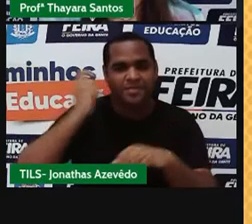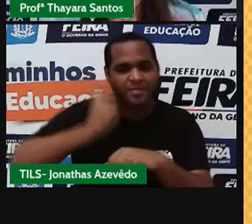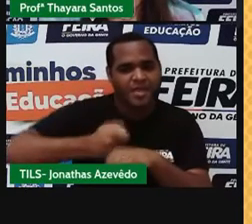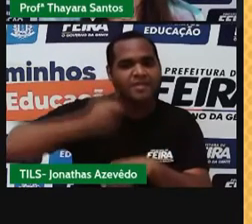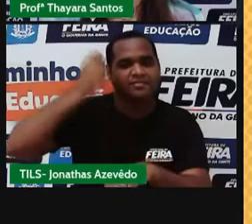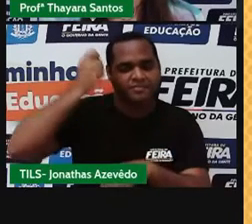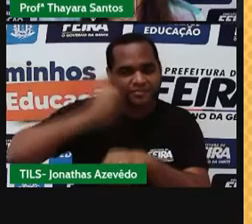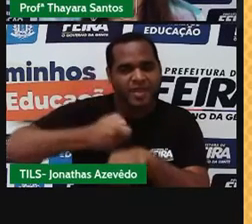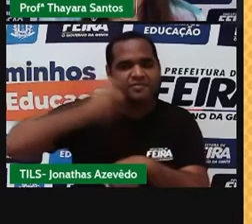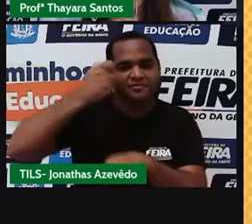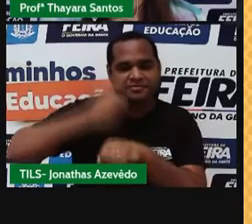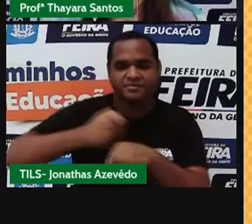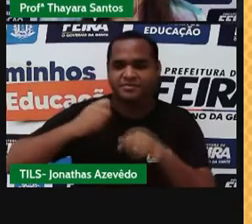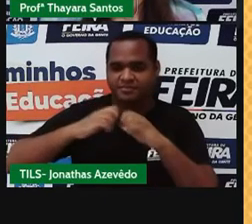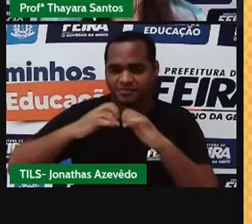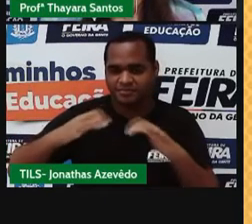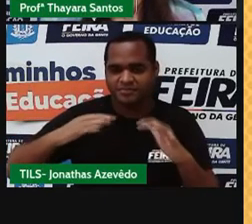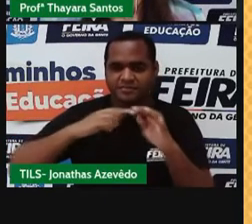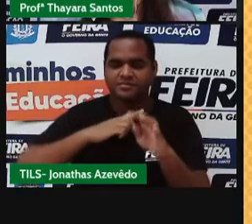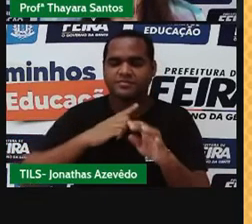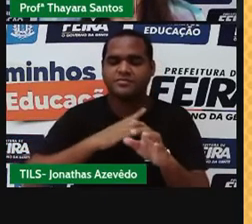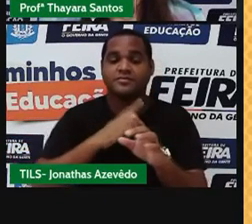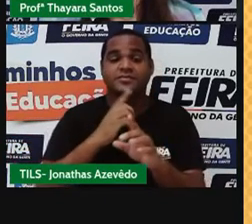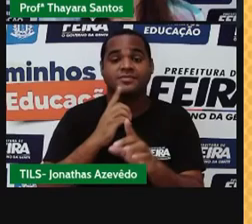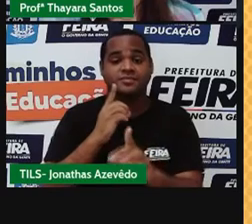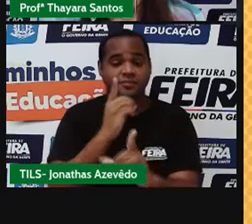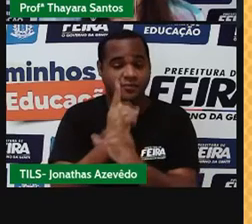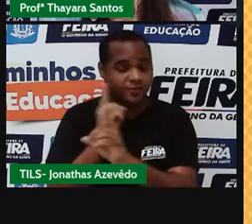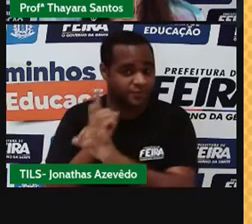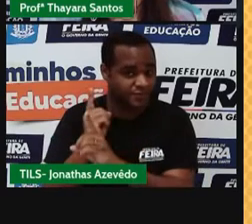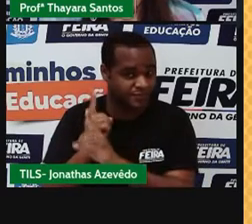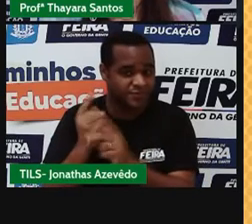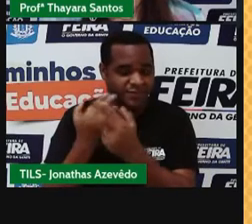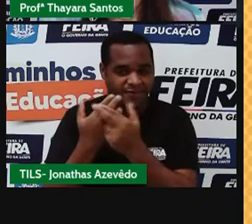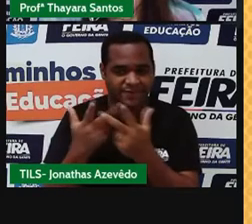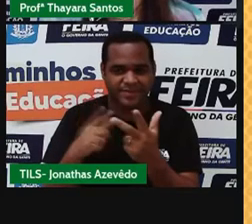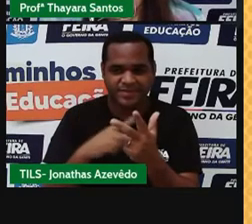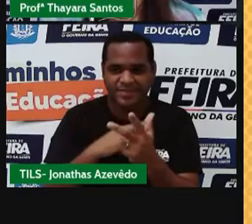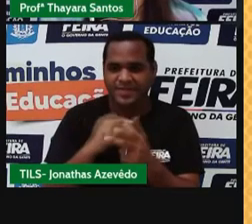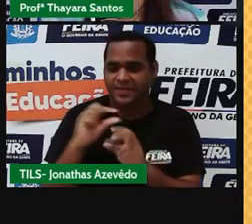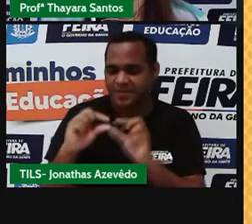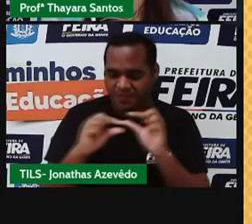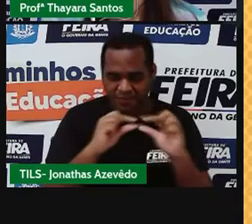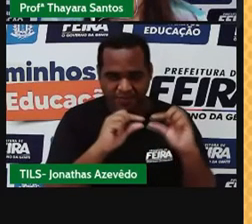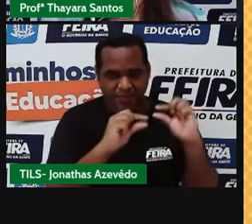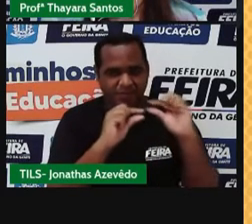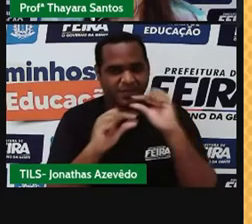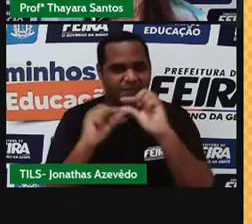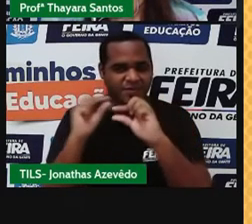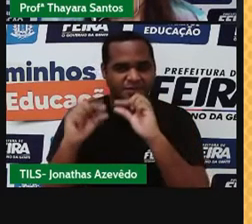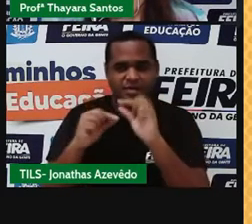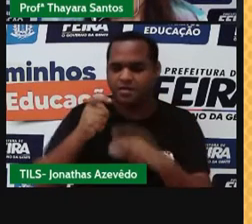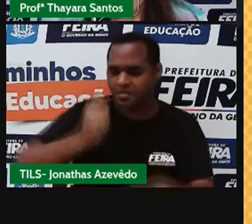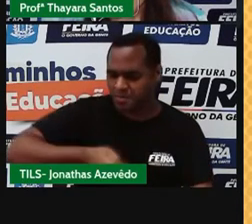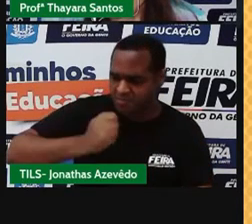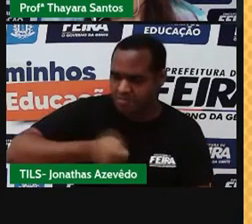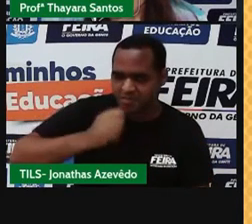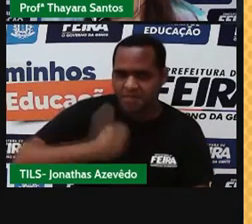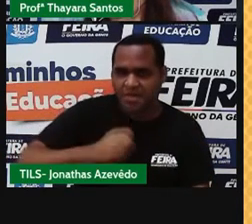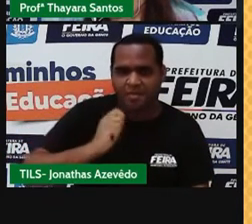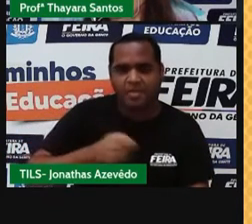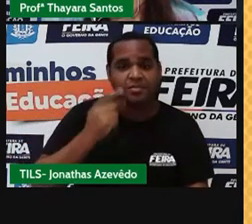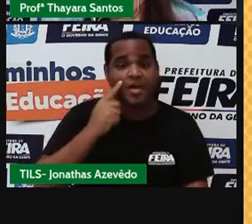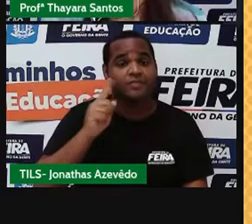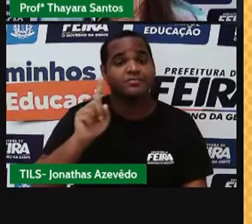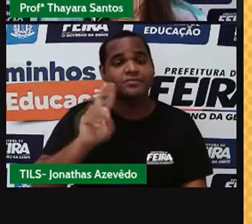quebrada? E eles imaginaram um pedaço tão pequeno que não poderia ser dividido. E foi aí que surgiu